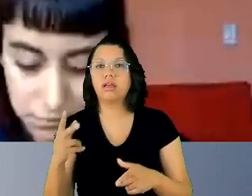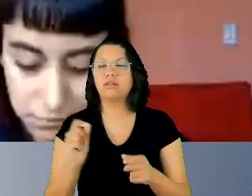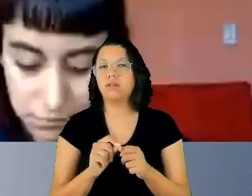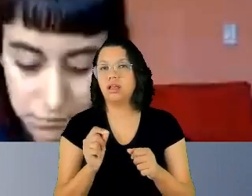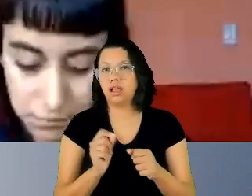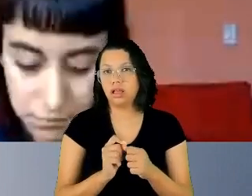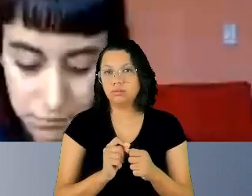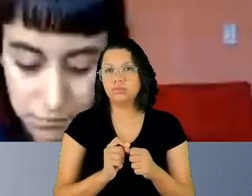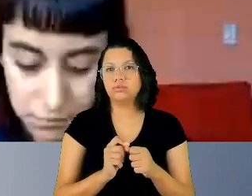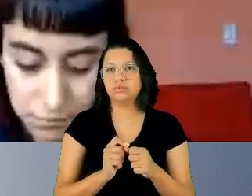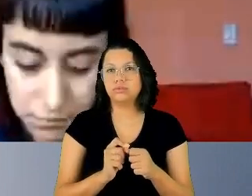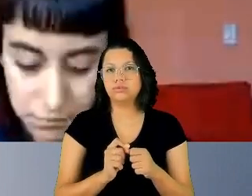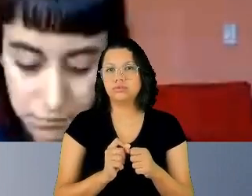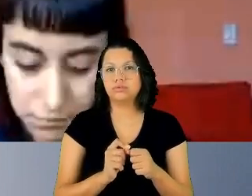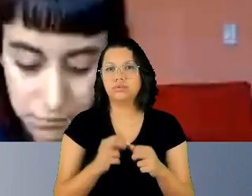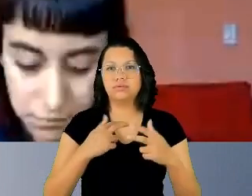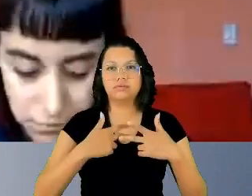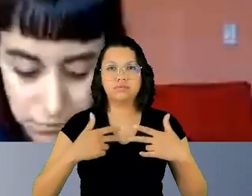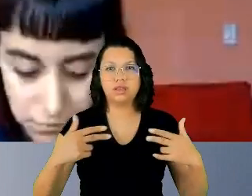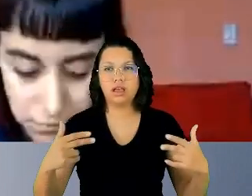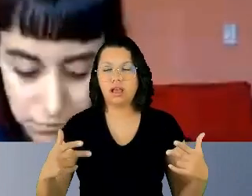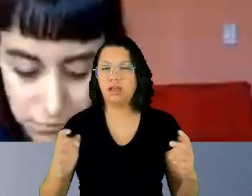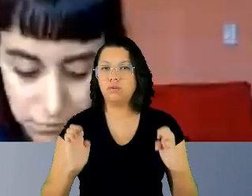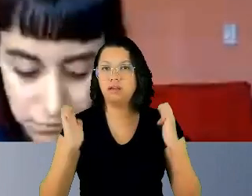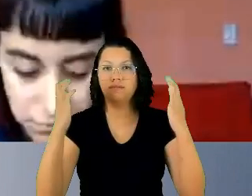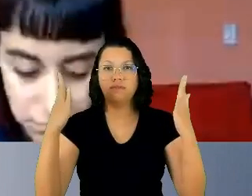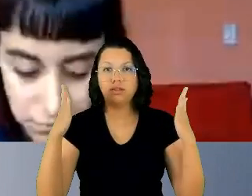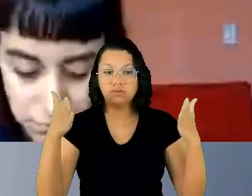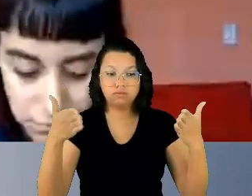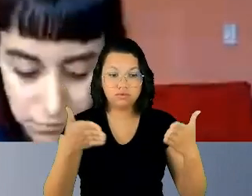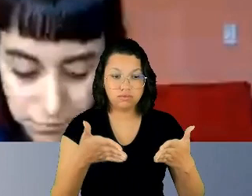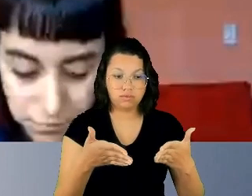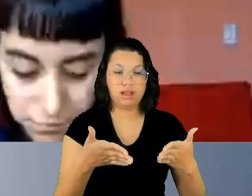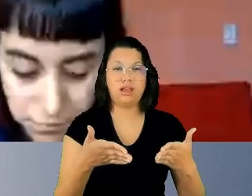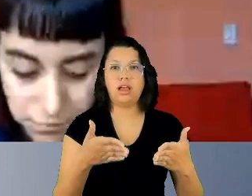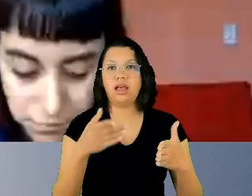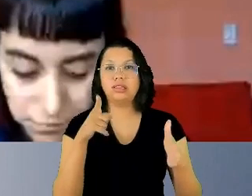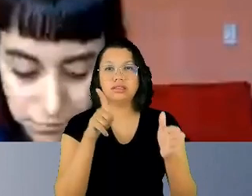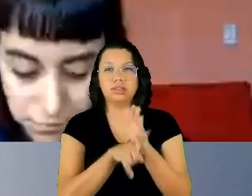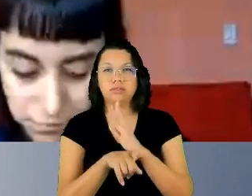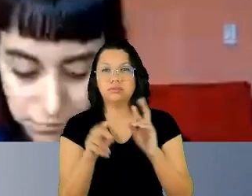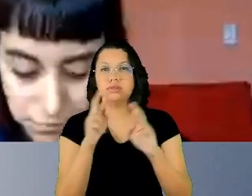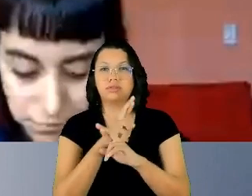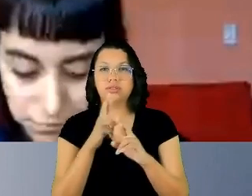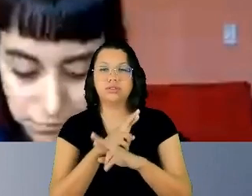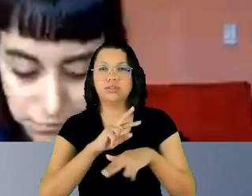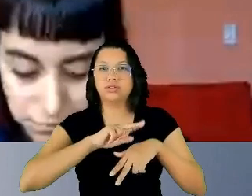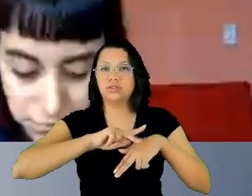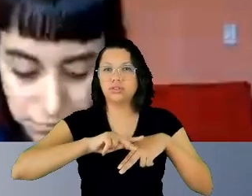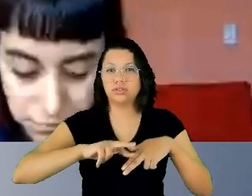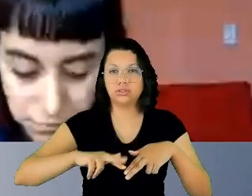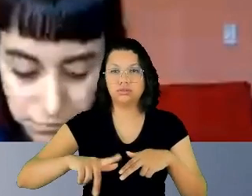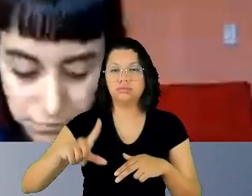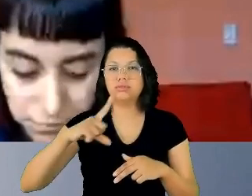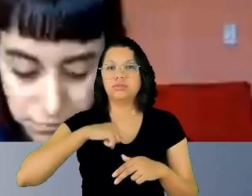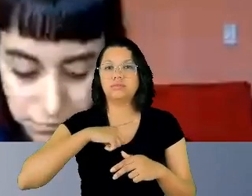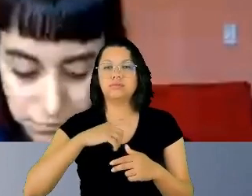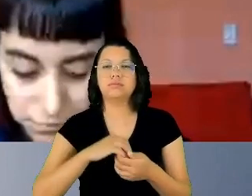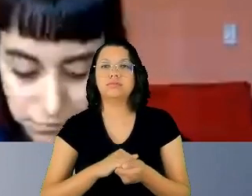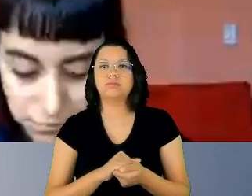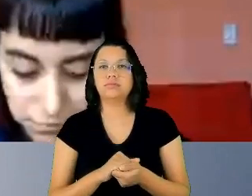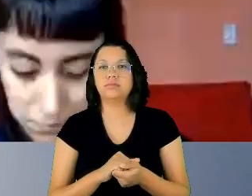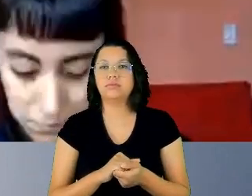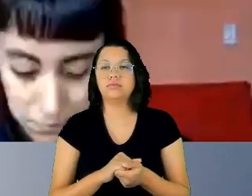vários eventos voltados às questões de gênero que tiveram por